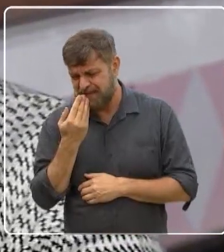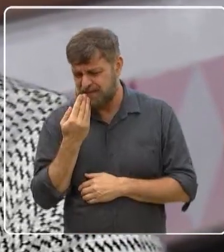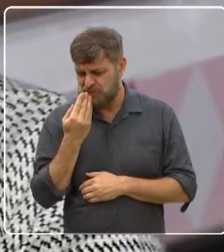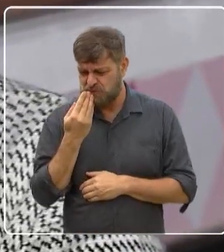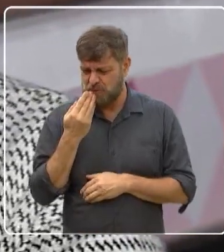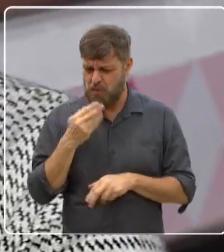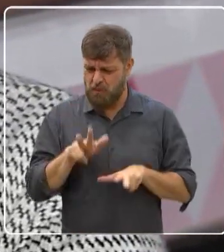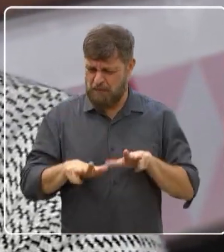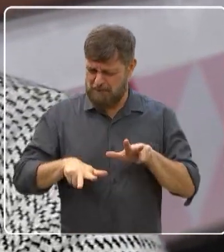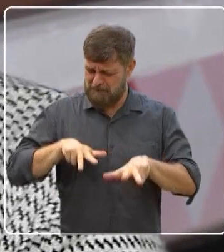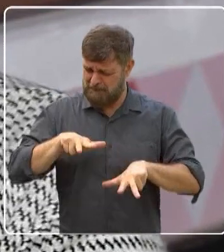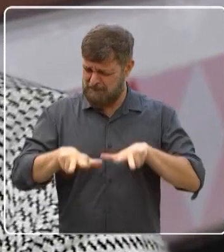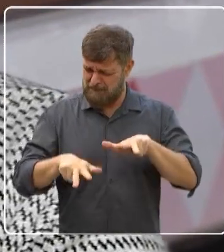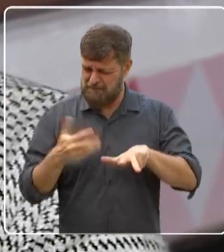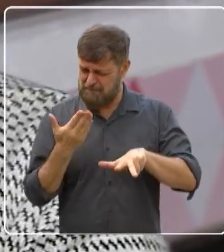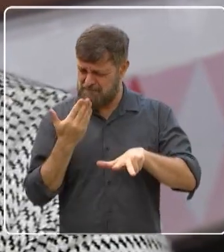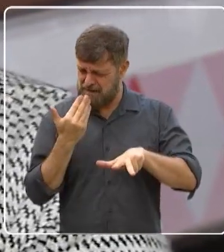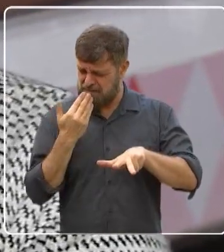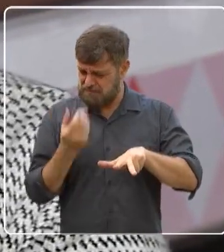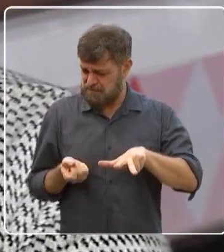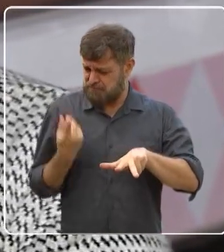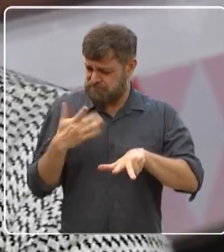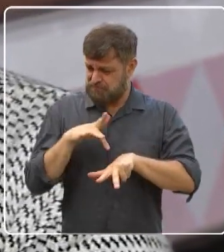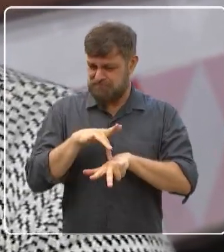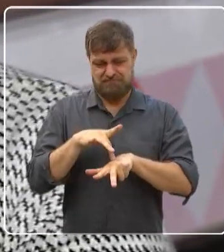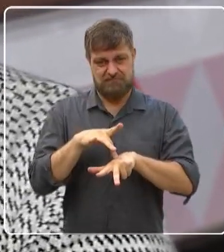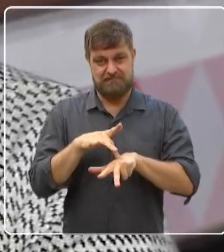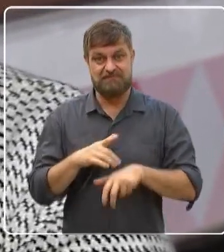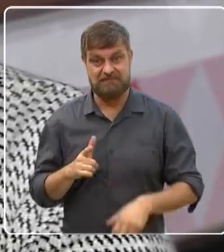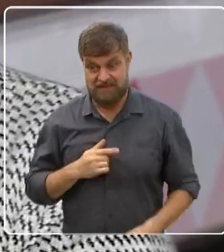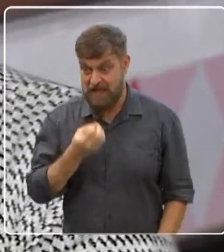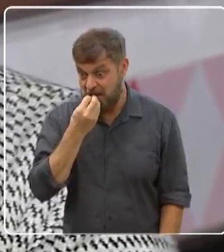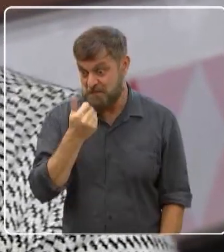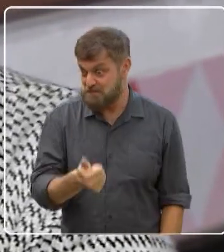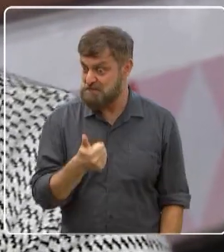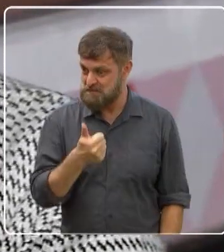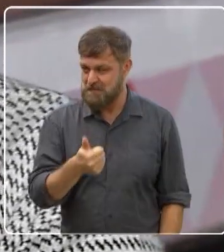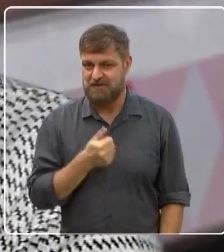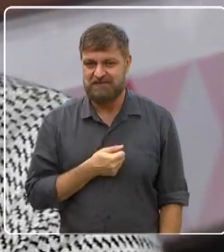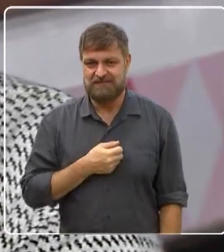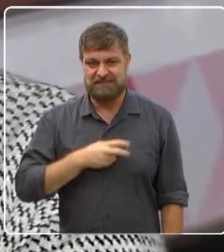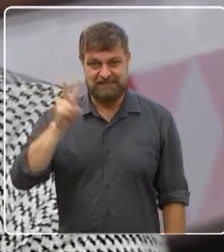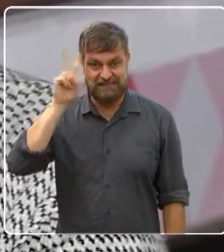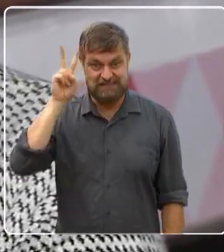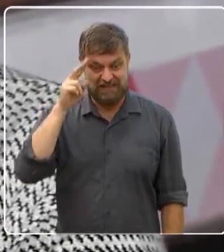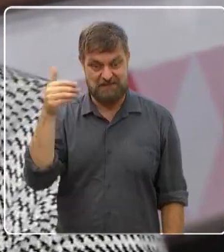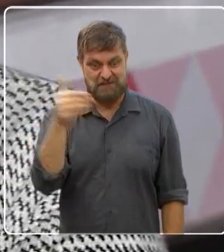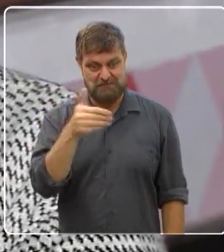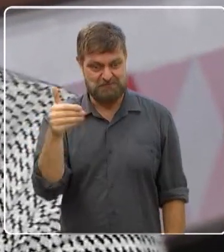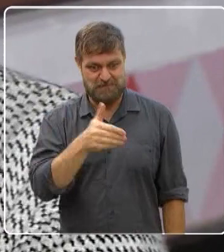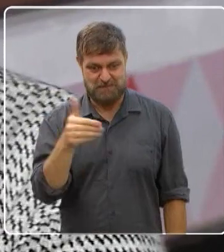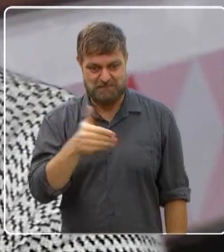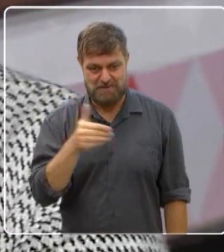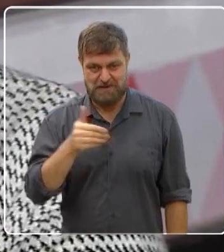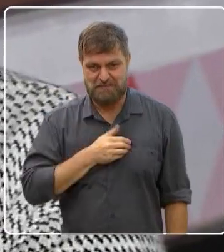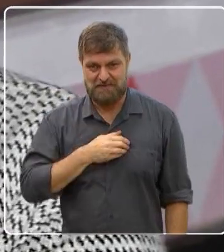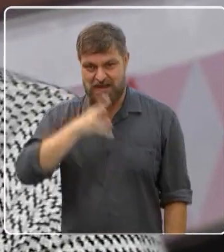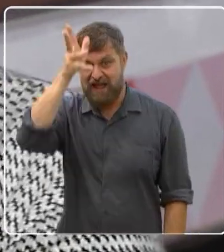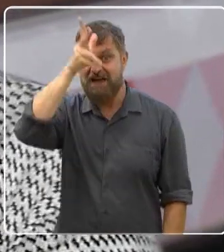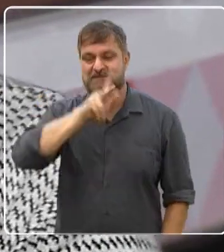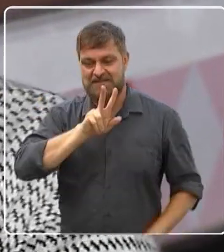sei, não sei por que que ele é tão diferente, mas é muito bom. Toda segunda-feira é... Pé de frango.